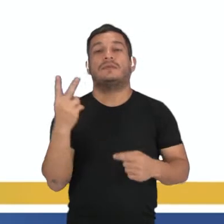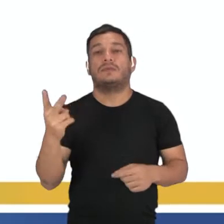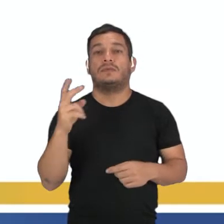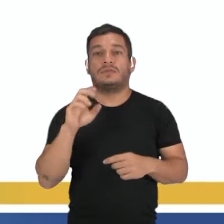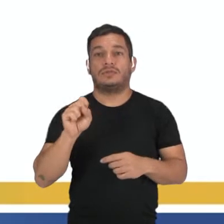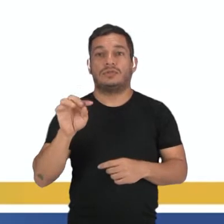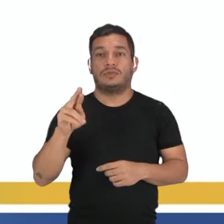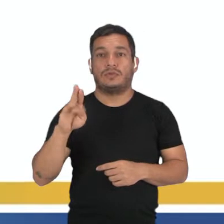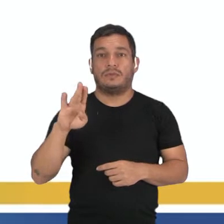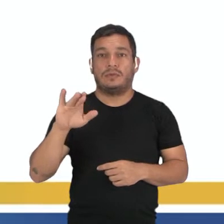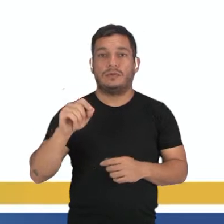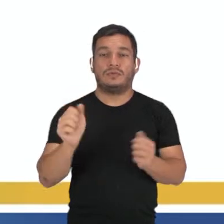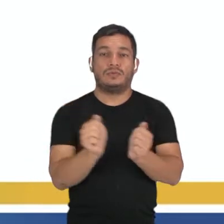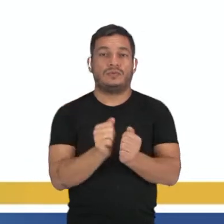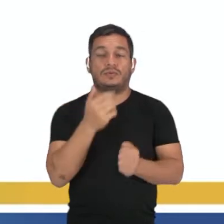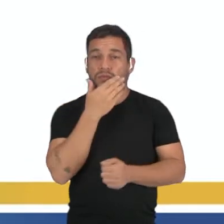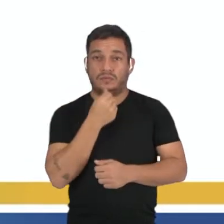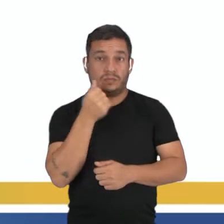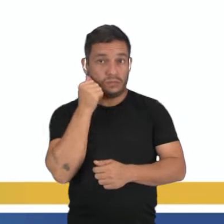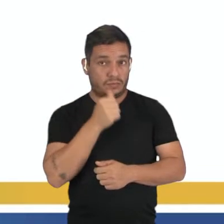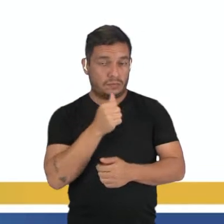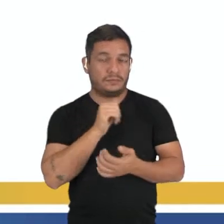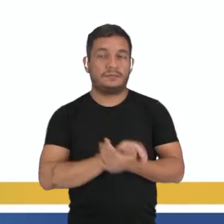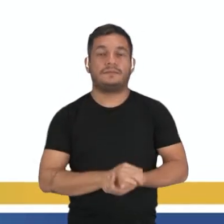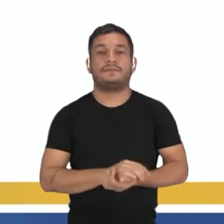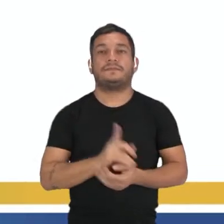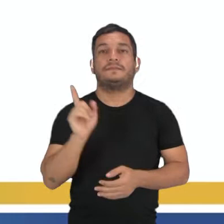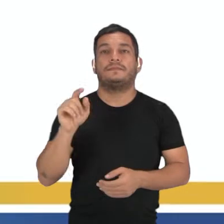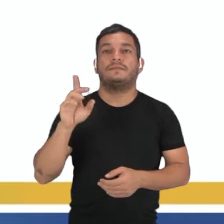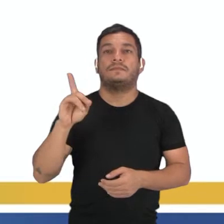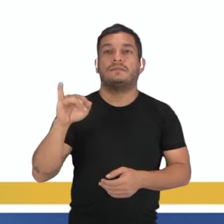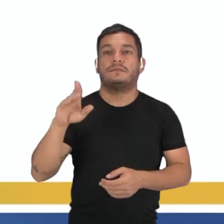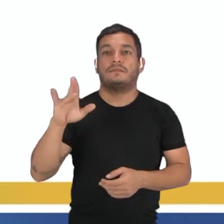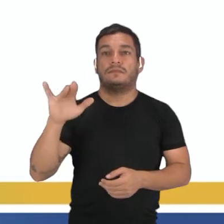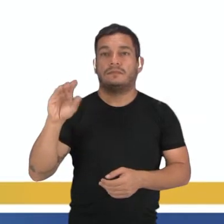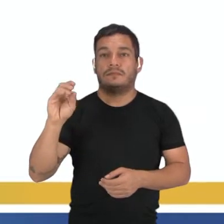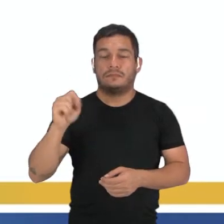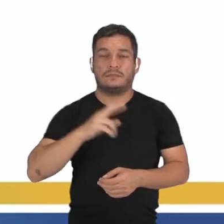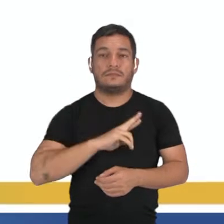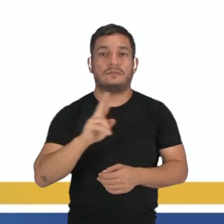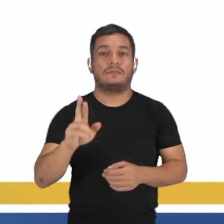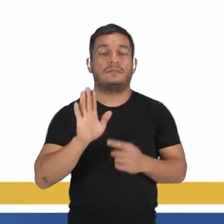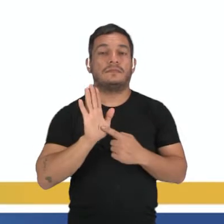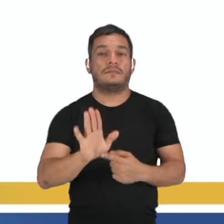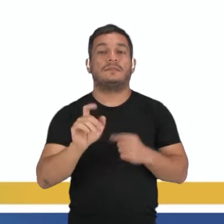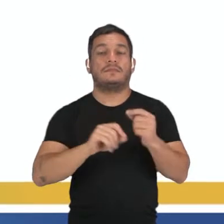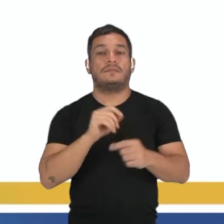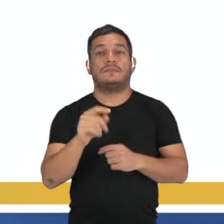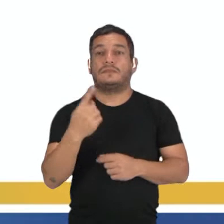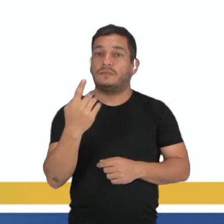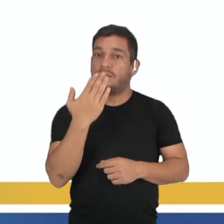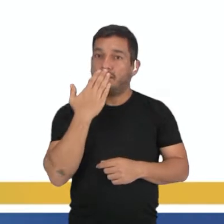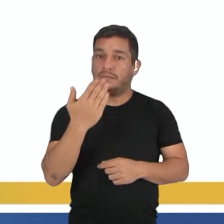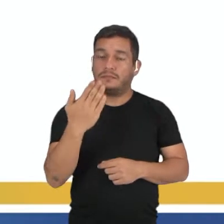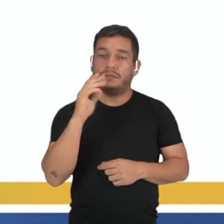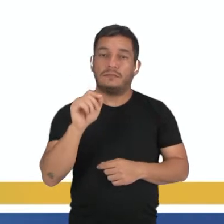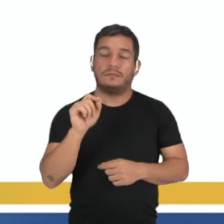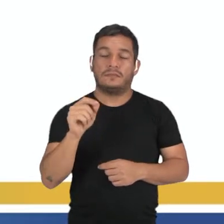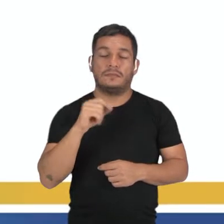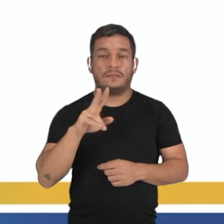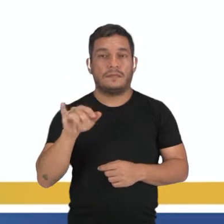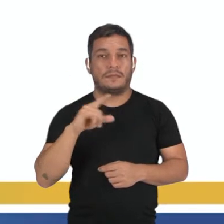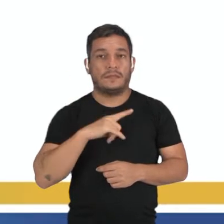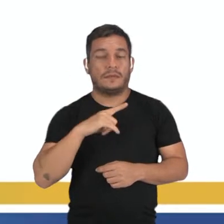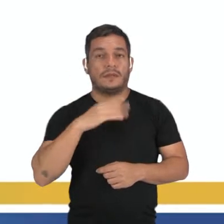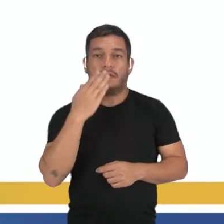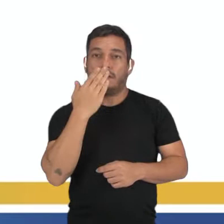estrópulos juntos, o masculino e o feminino. E quando são dióicos, significa que apresentam apenas um dos tipos. Ou ele vai